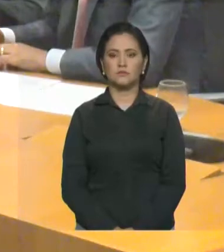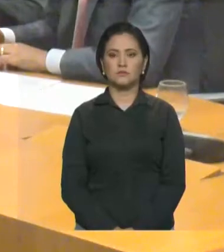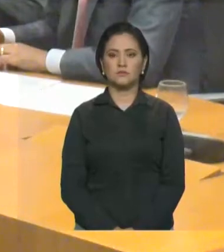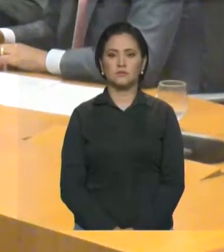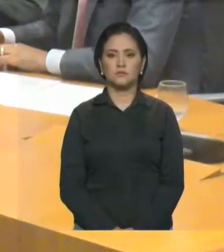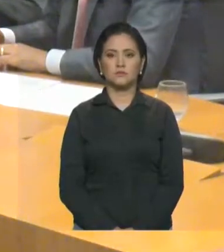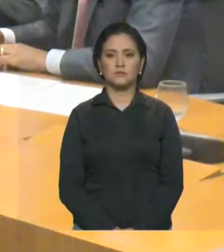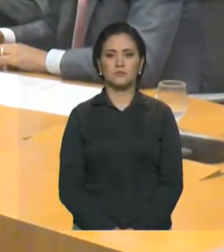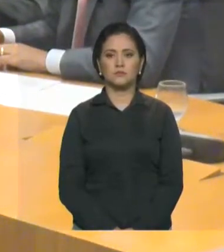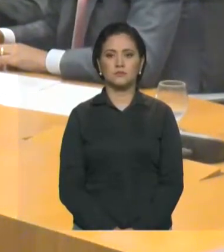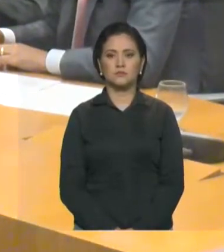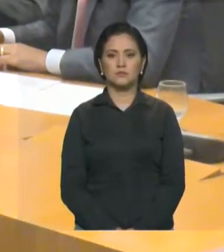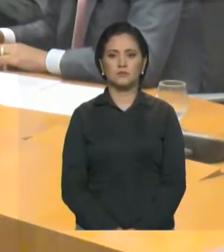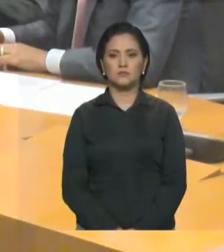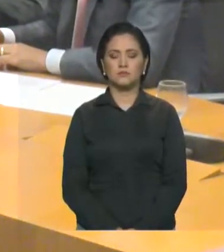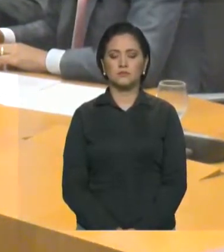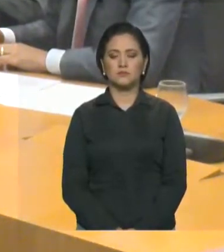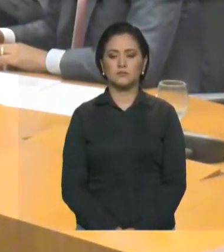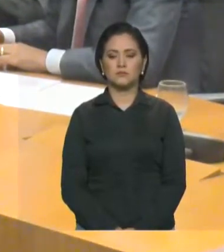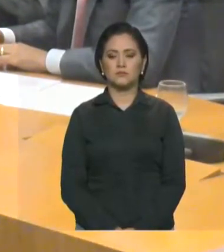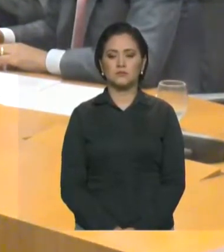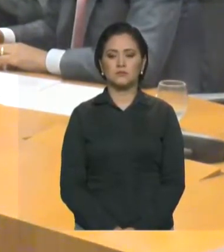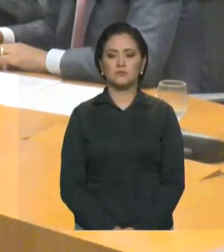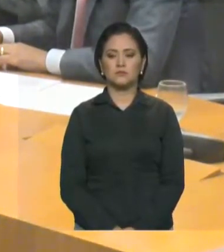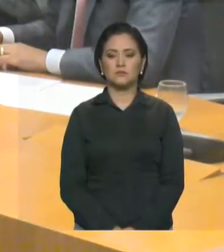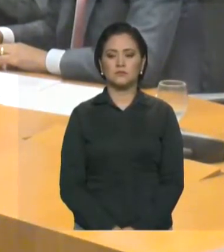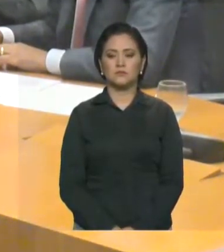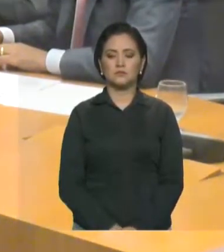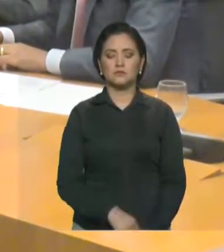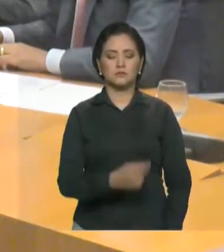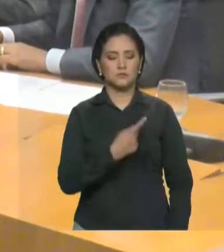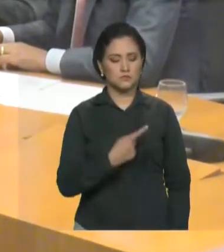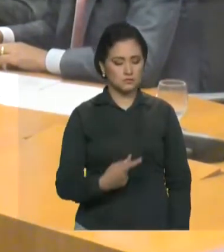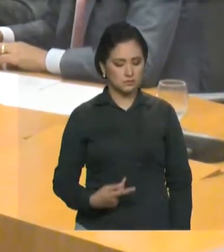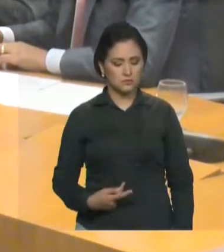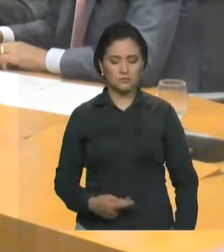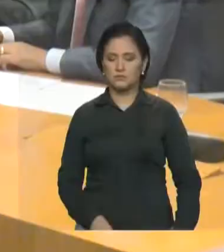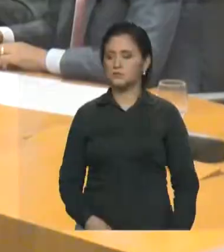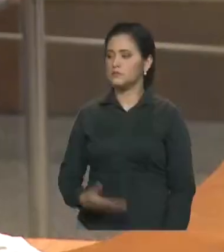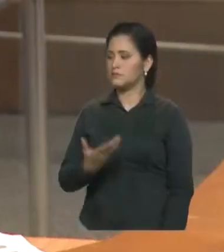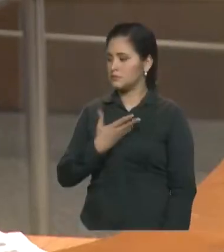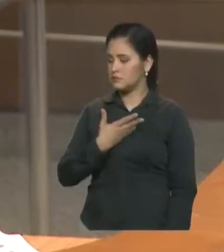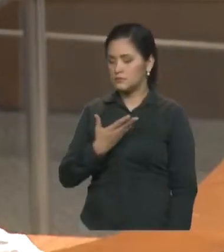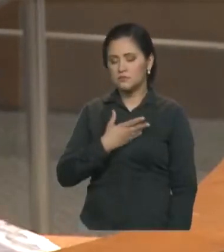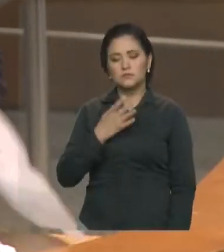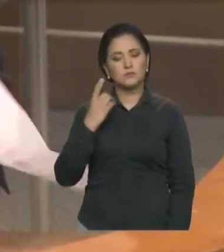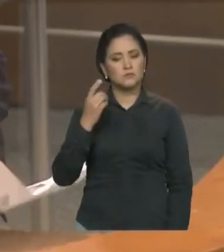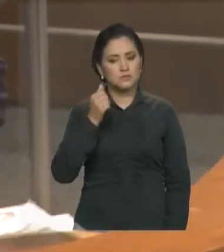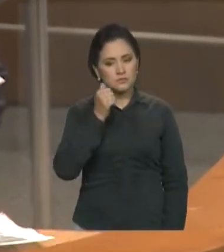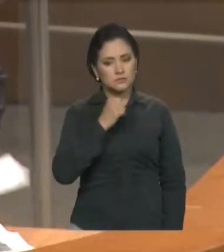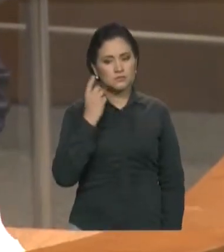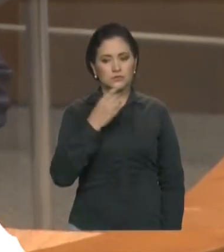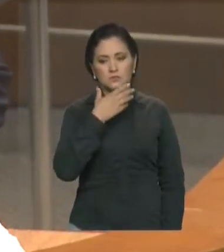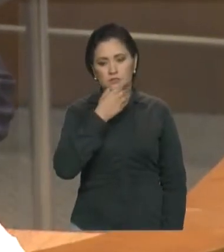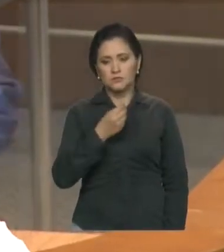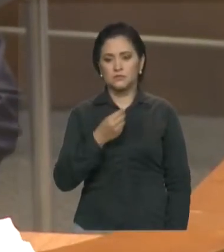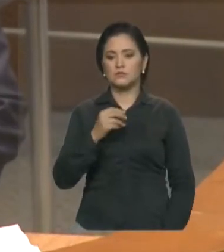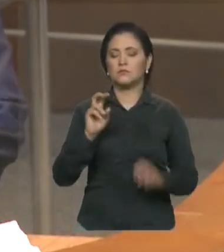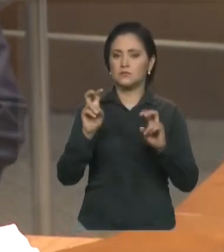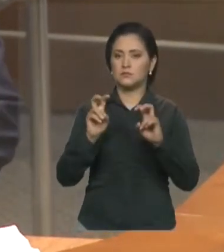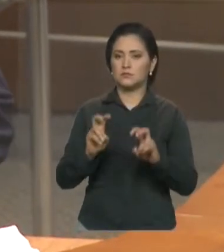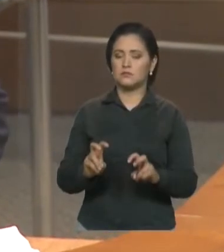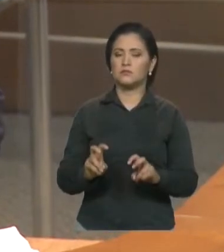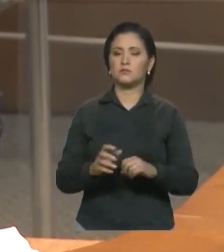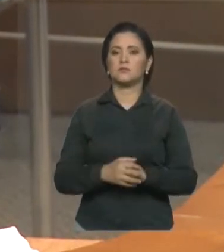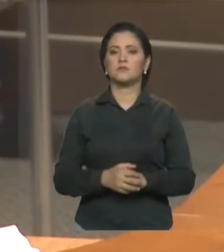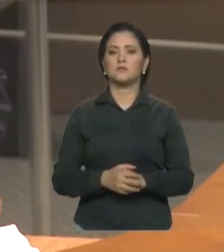Senhor Presidente, demais amigos e amigas, deputados e deputadas, companheiros e companheiras, galeria, imprensa,